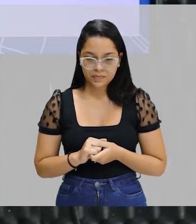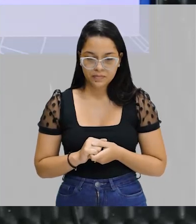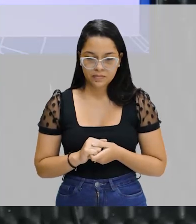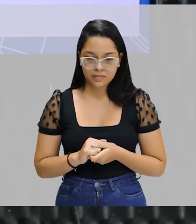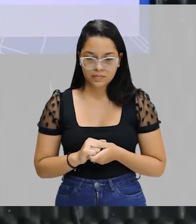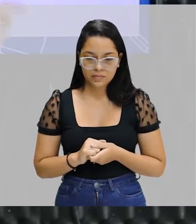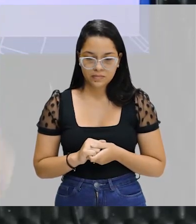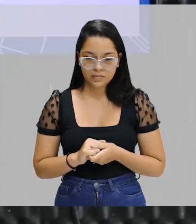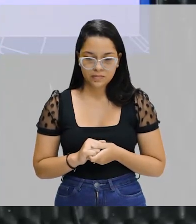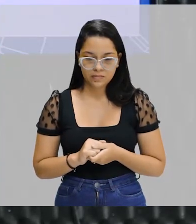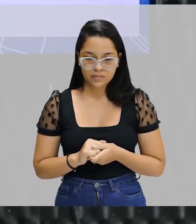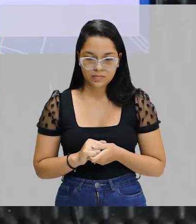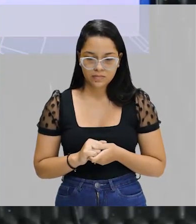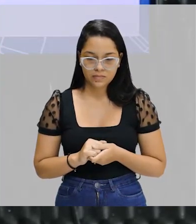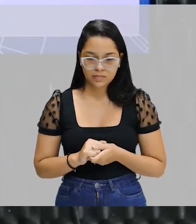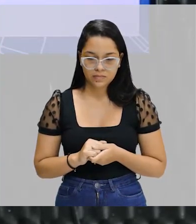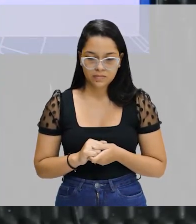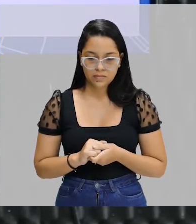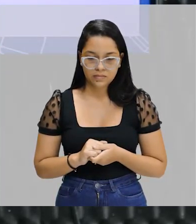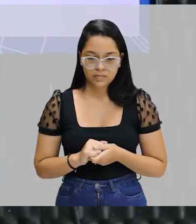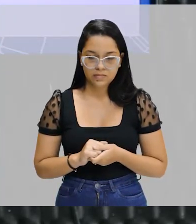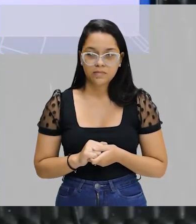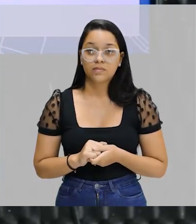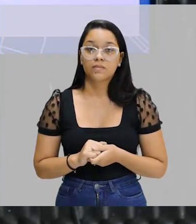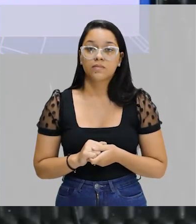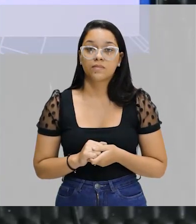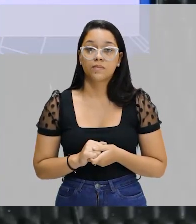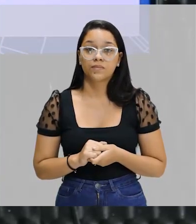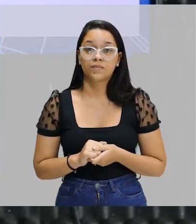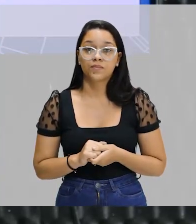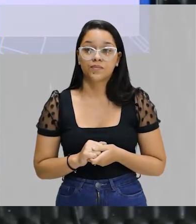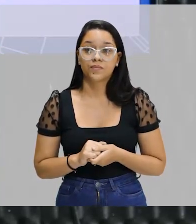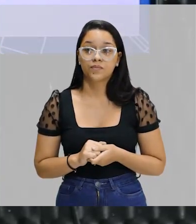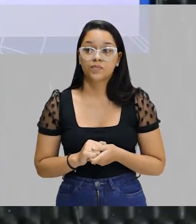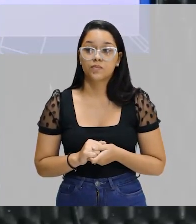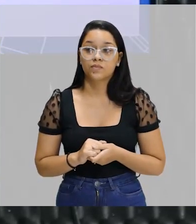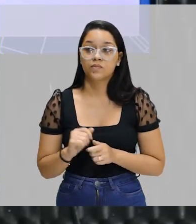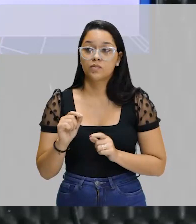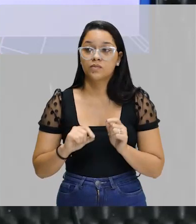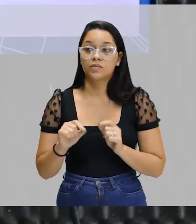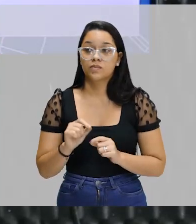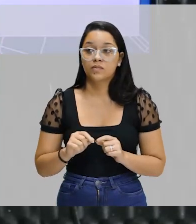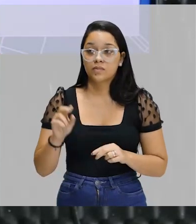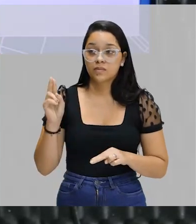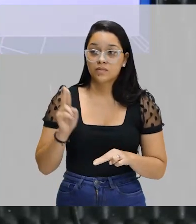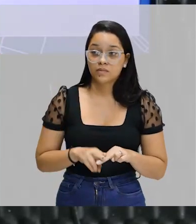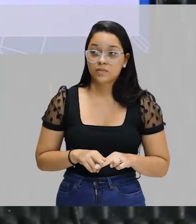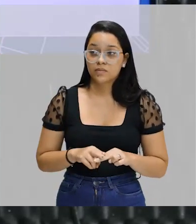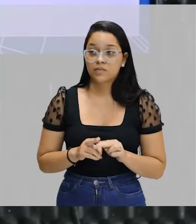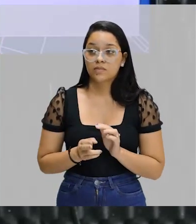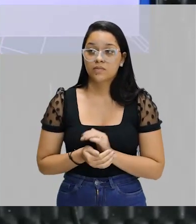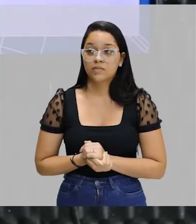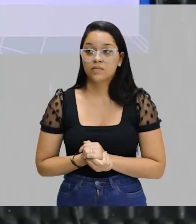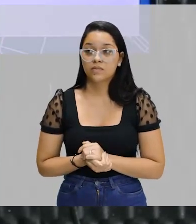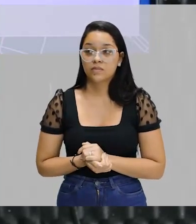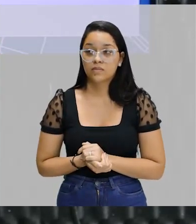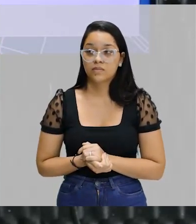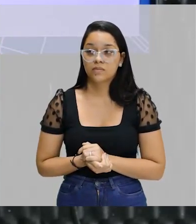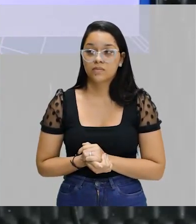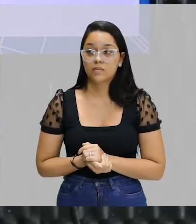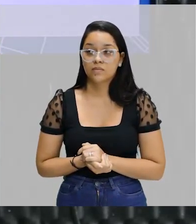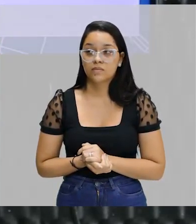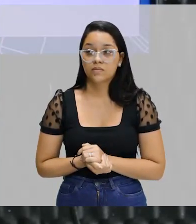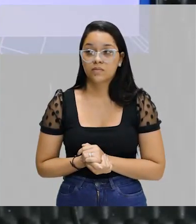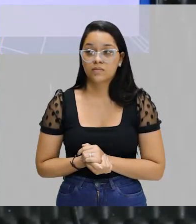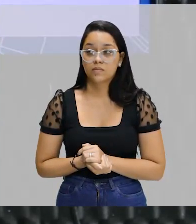ao longo da parede de espelhos, né? Um casal acaba de sentar-se numa das últimas mesas. Eu só tenho